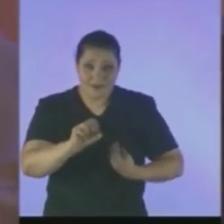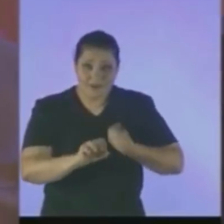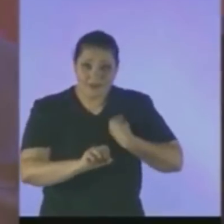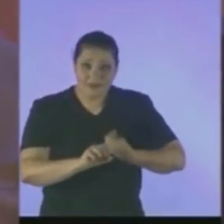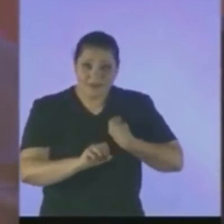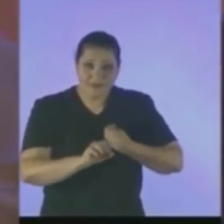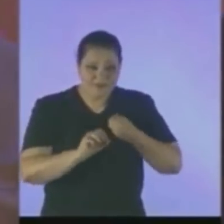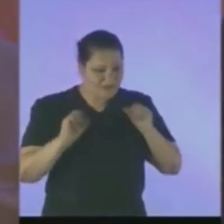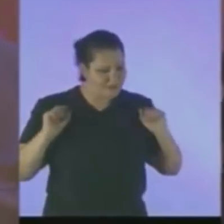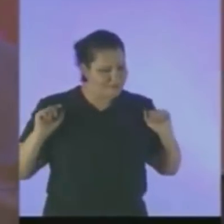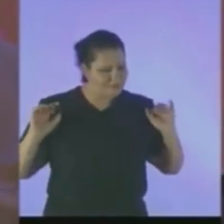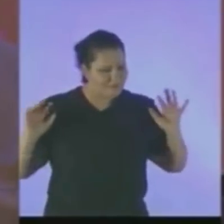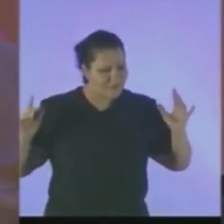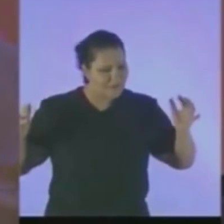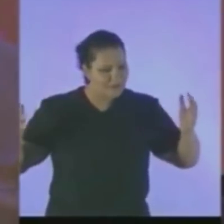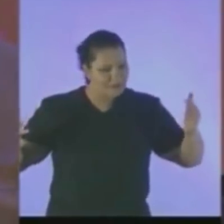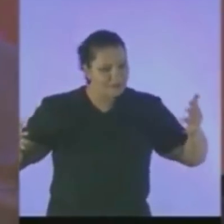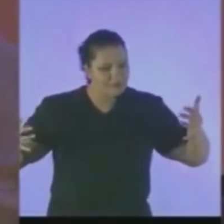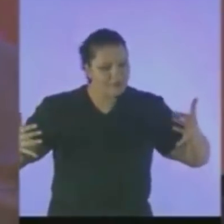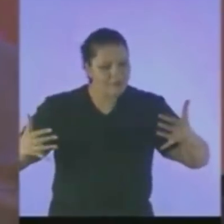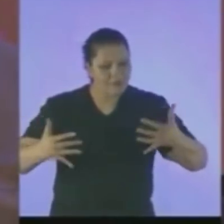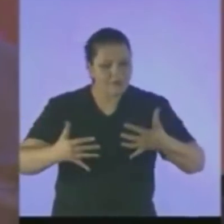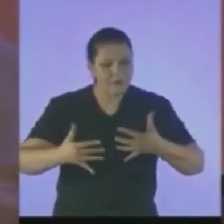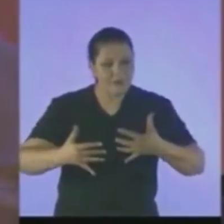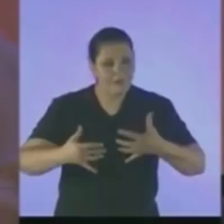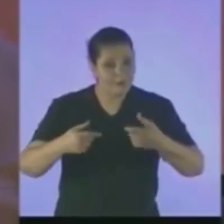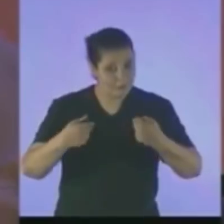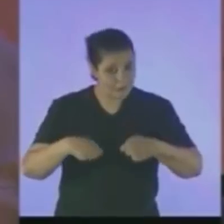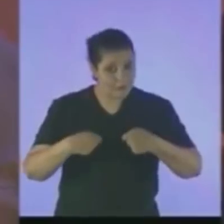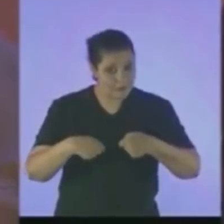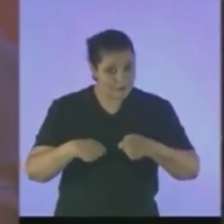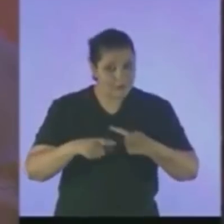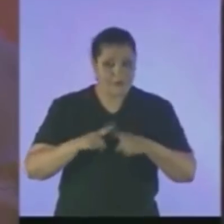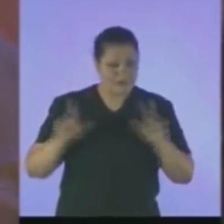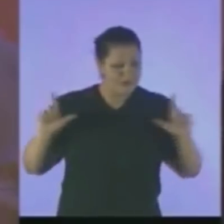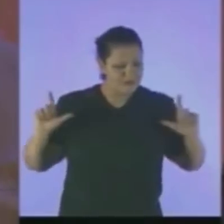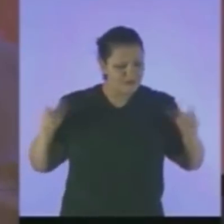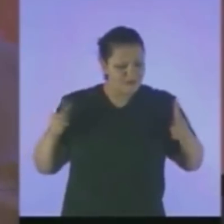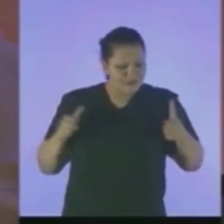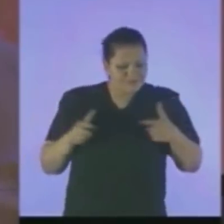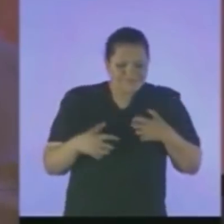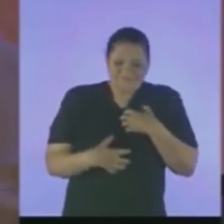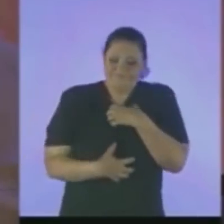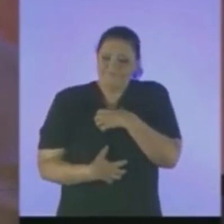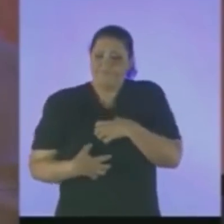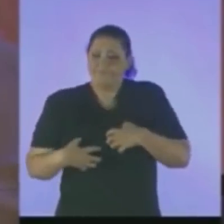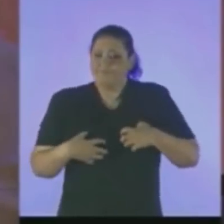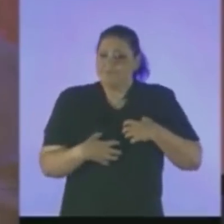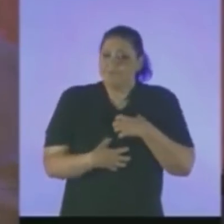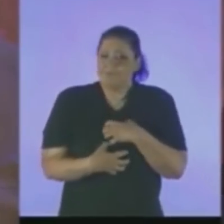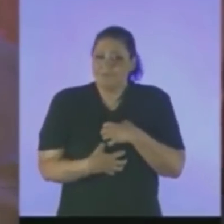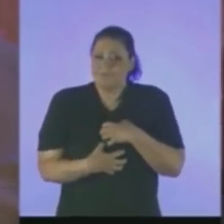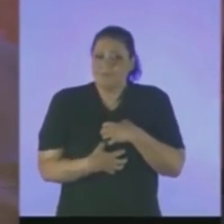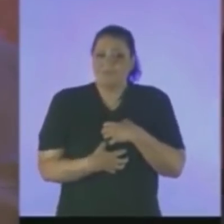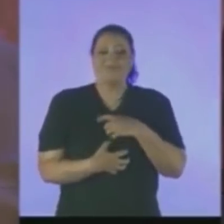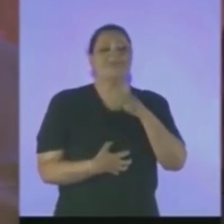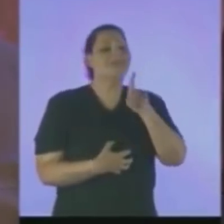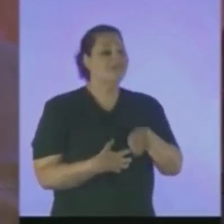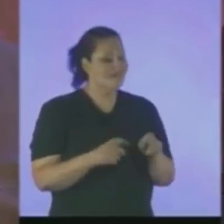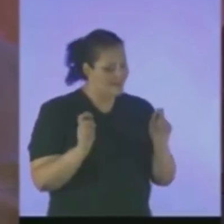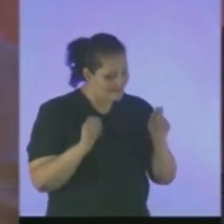Acolhidas Acolhidas As necessidades E diminuídas As aflições Era